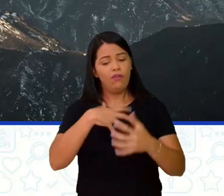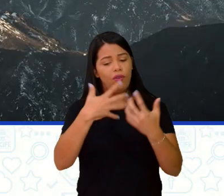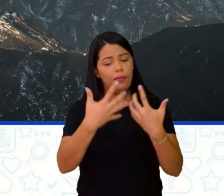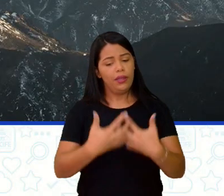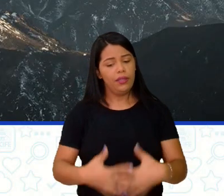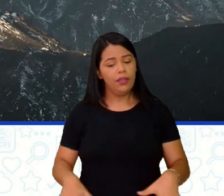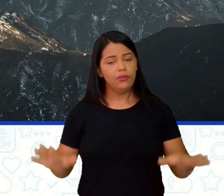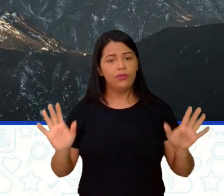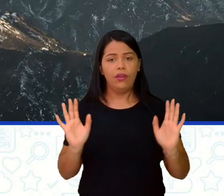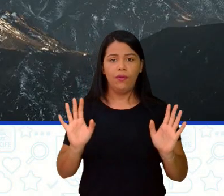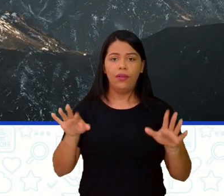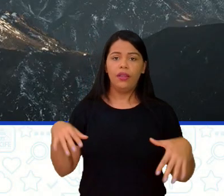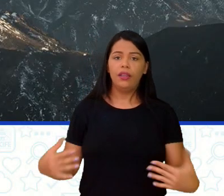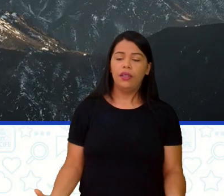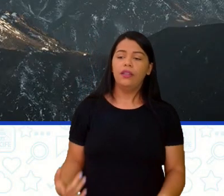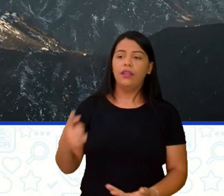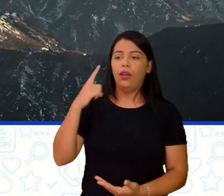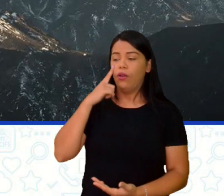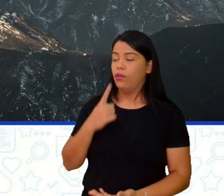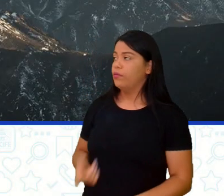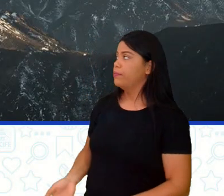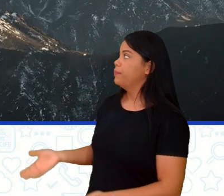Esse conjunto de relevo, né?